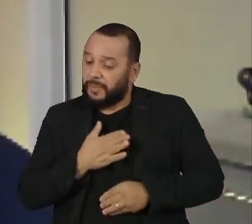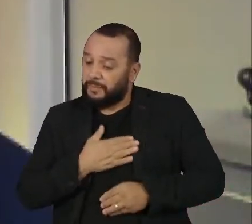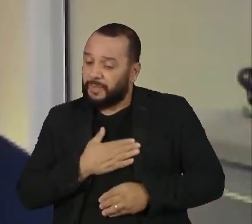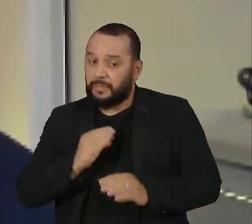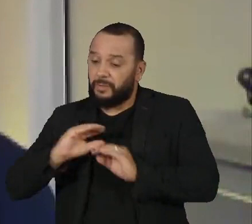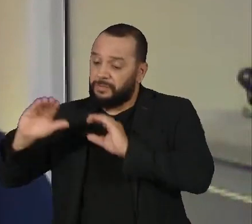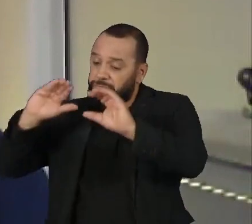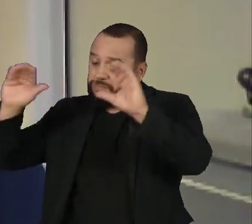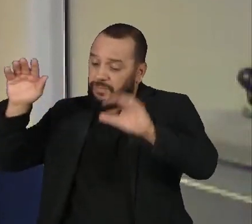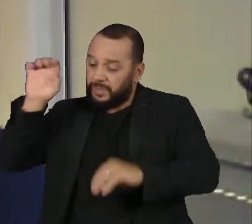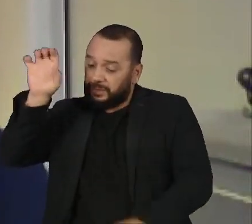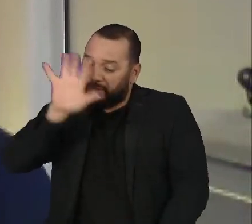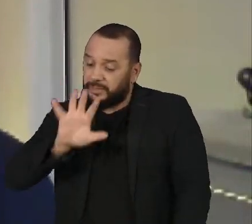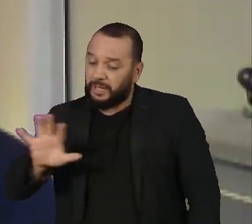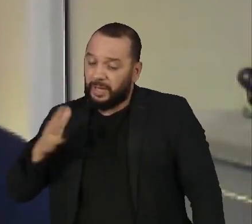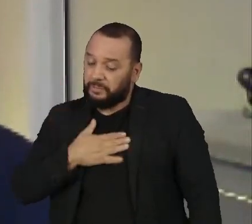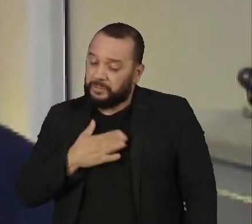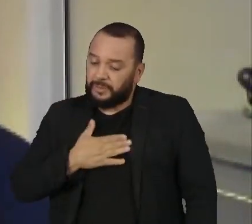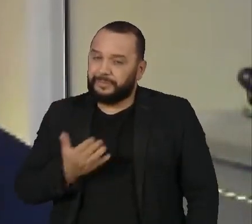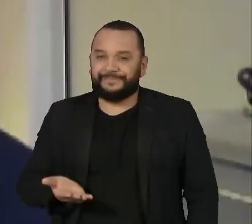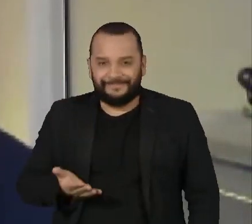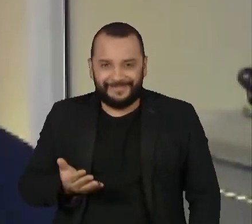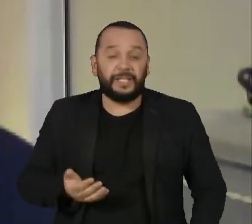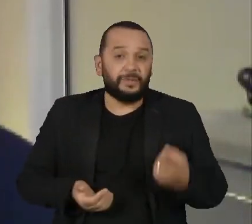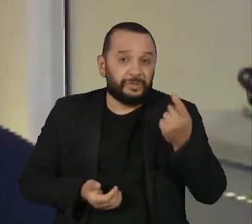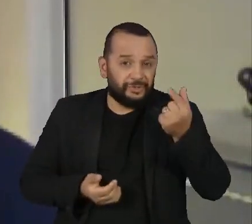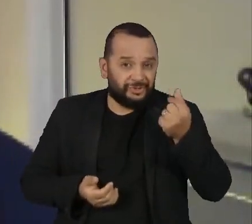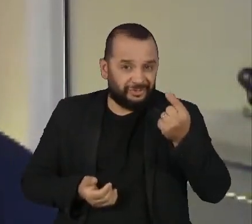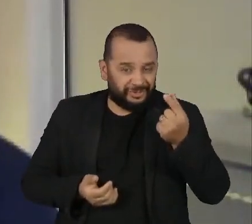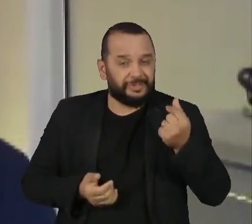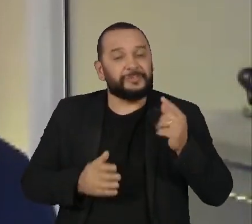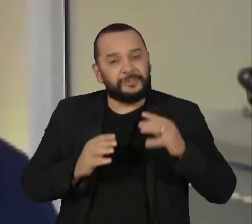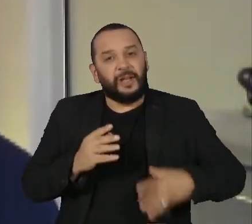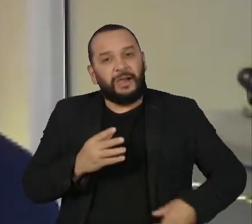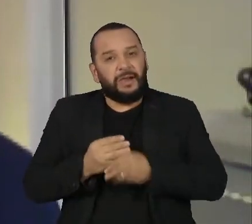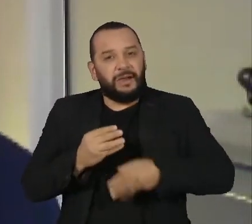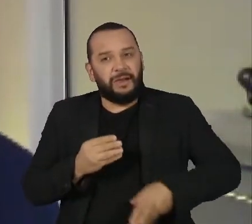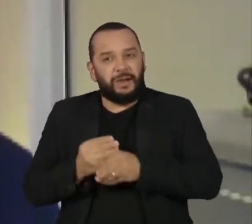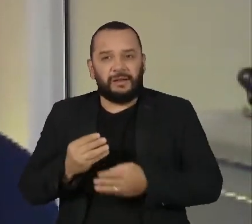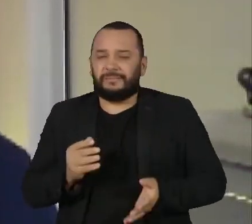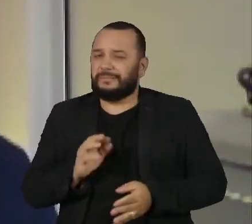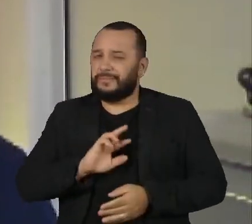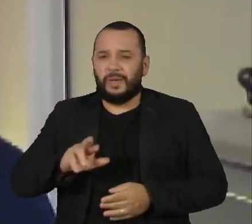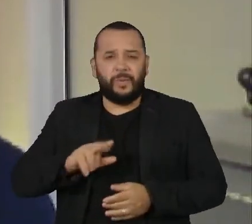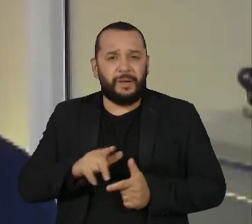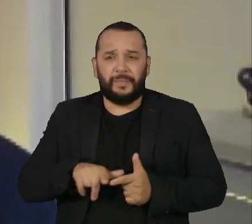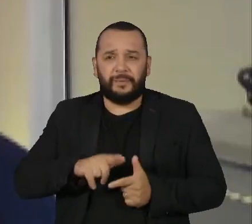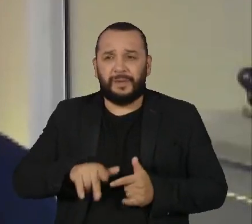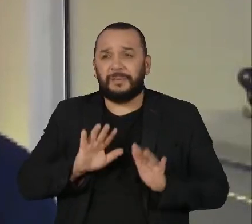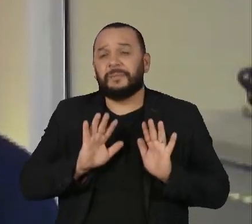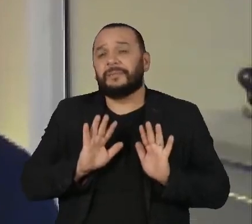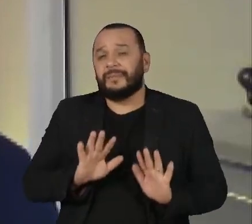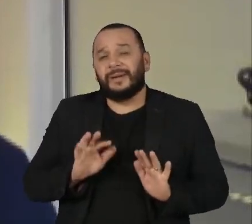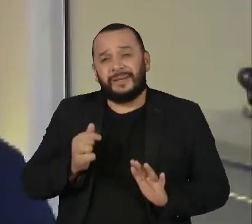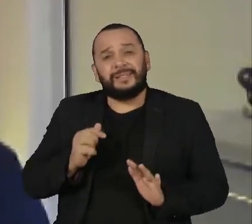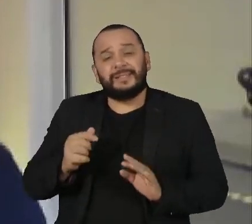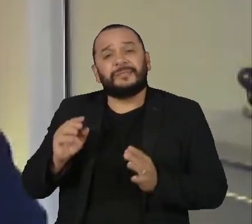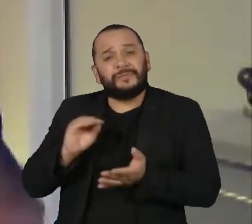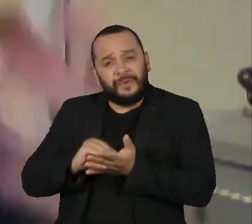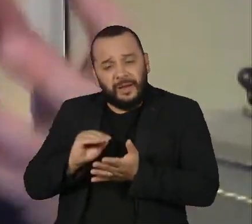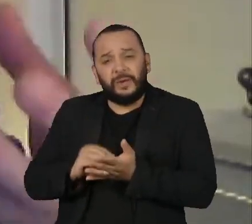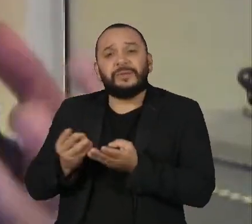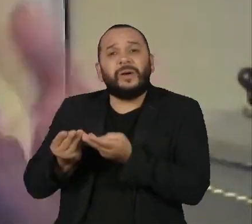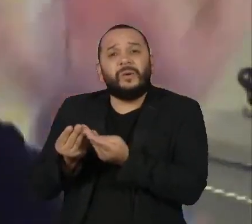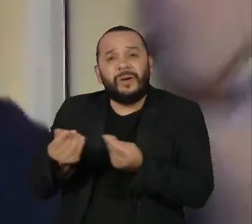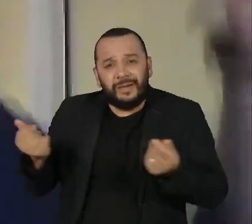convence. Em si, a liberação de emendas, esse jogo político, não é o problema. Mas a qualidade desse jogo político é muito pior